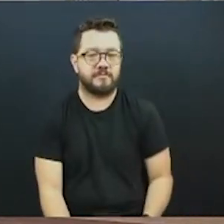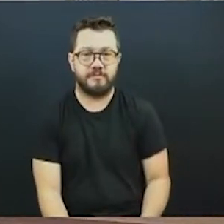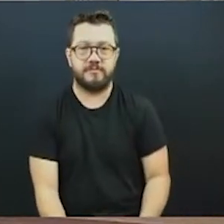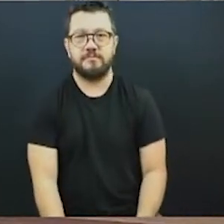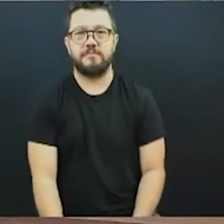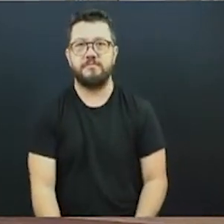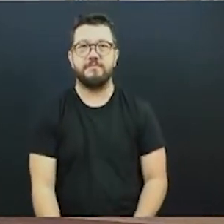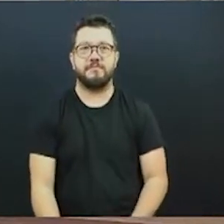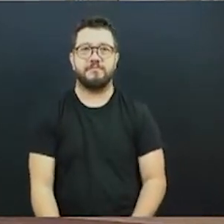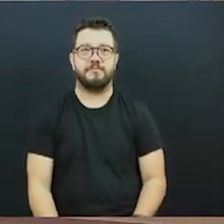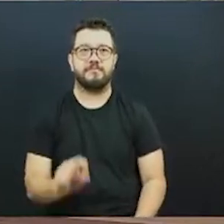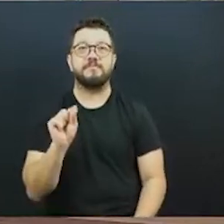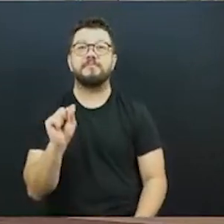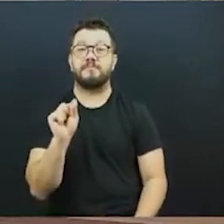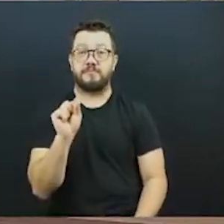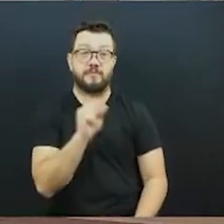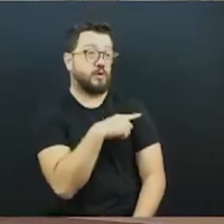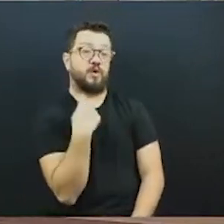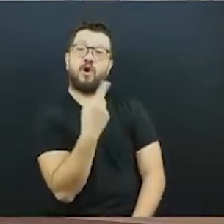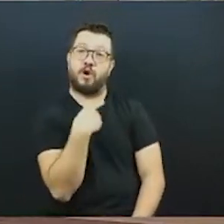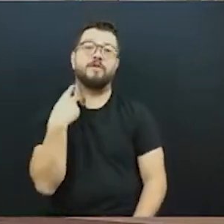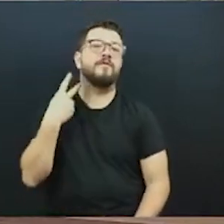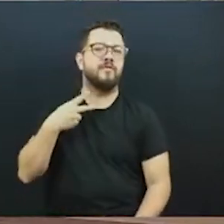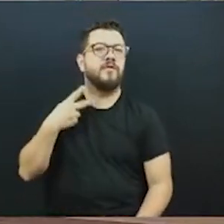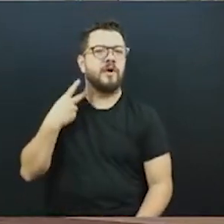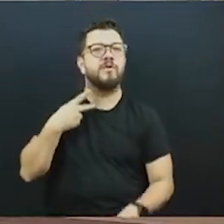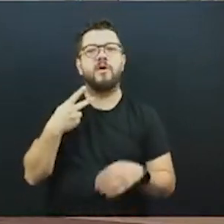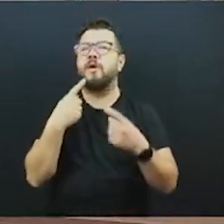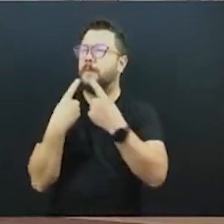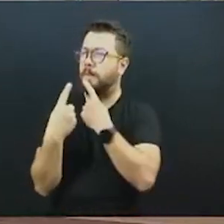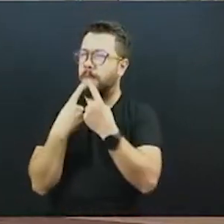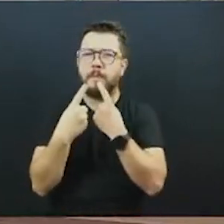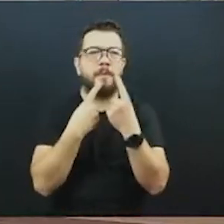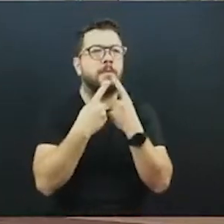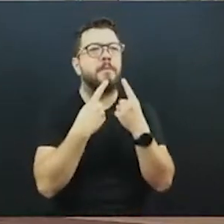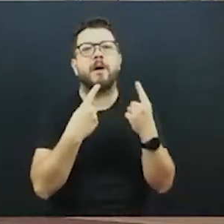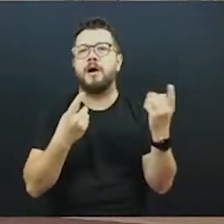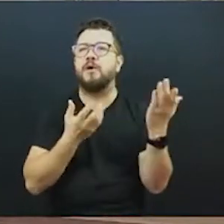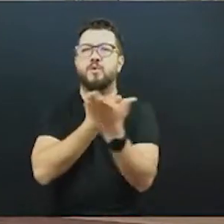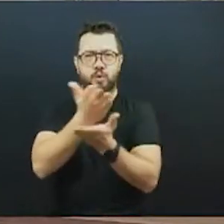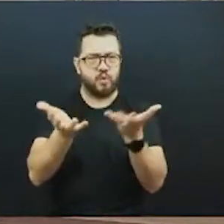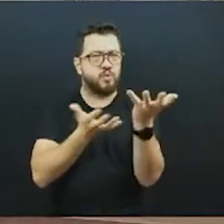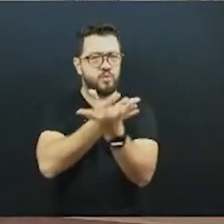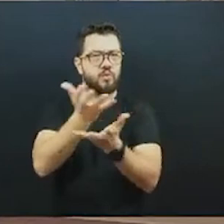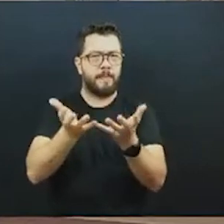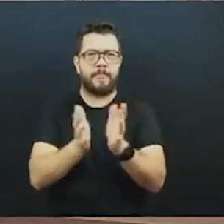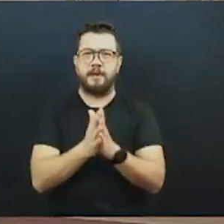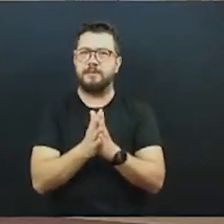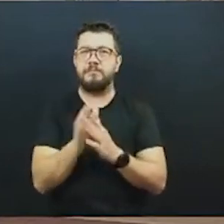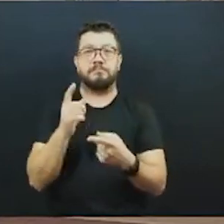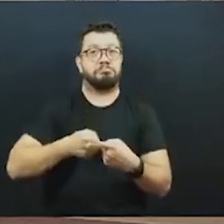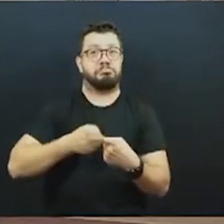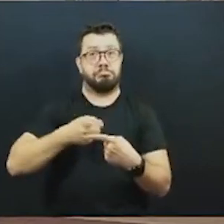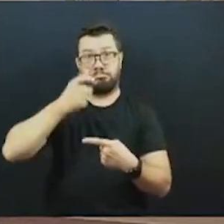a mesma chance que nós, vereadores, temos para discutir projetos dessa magnitude quando vem da Prefeitura em regime de urgência, dando para a